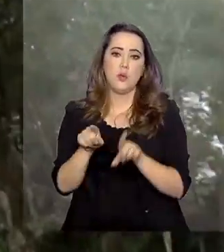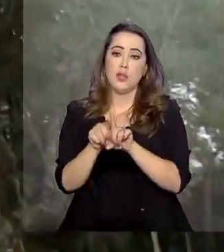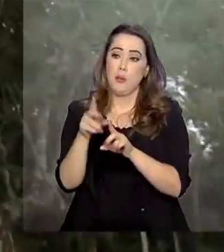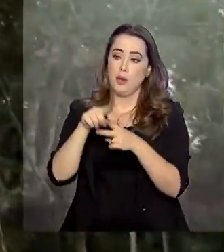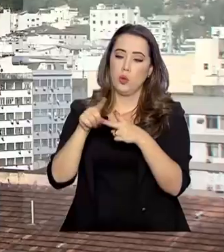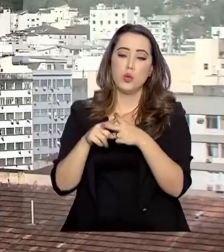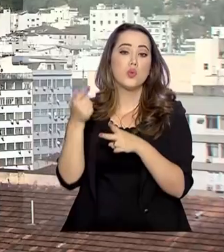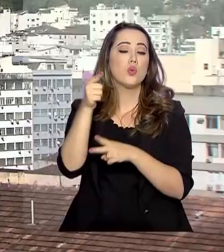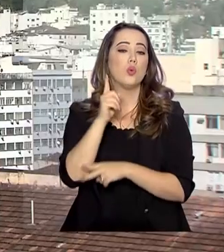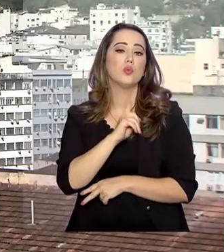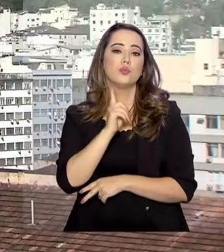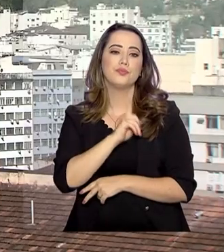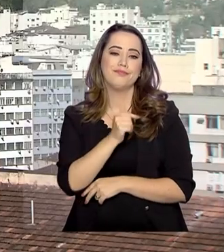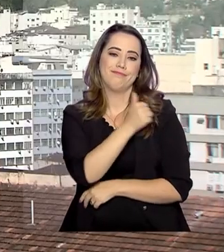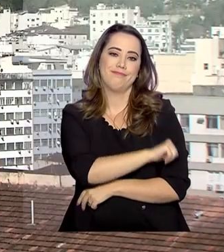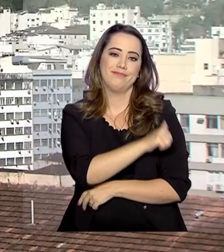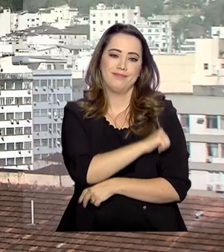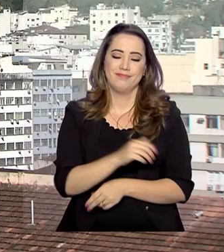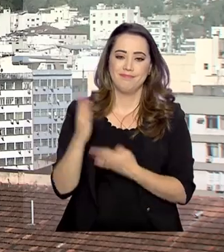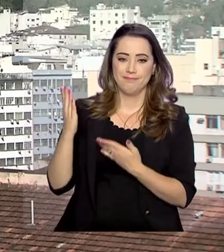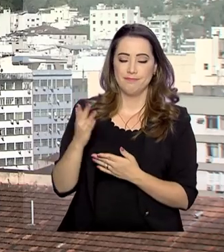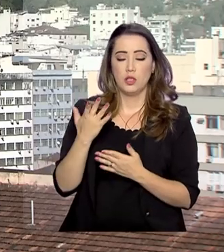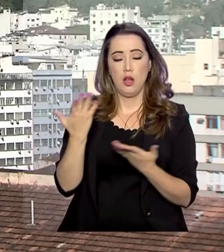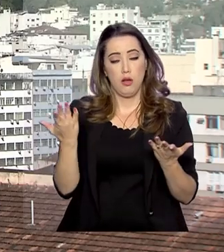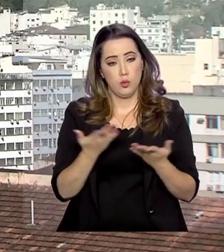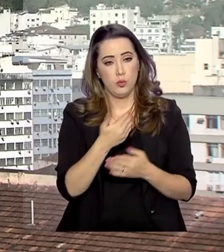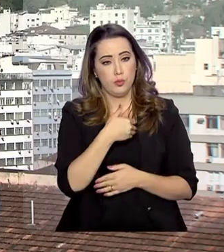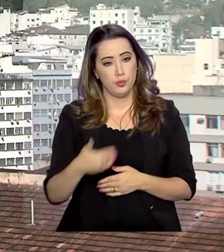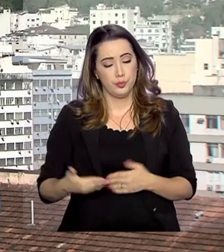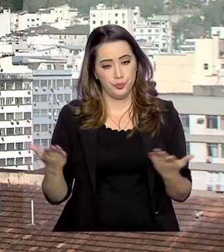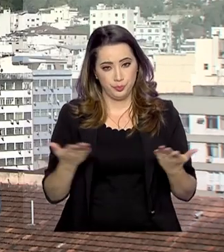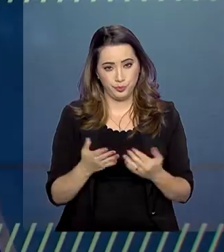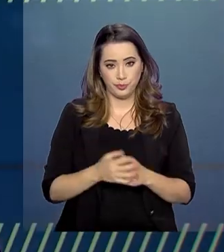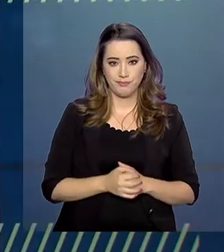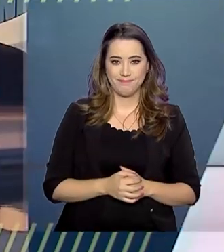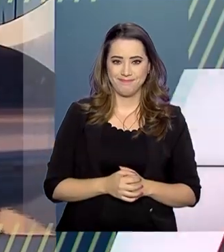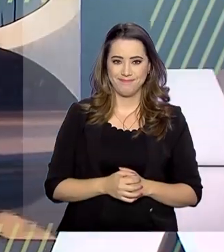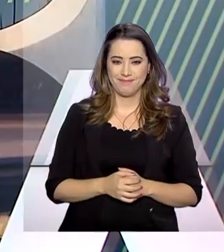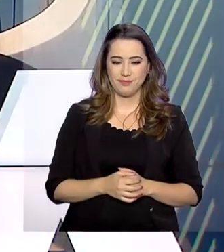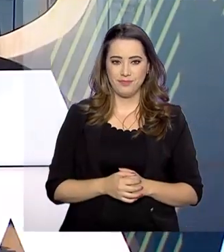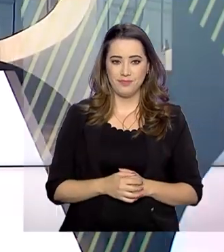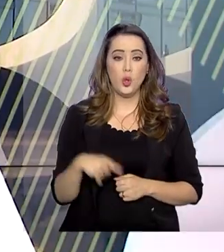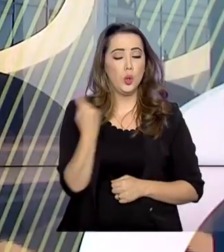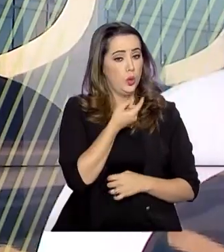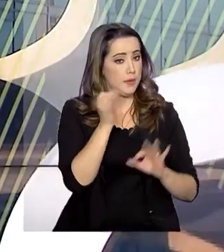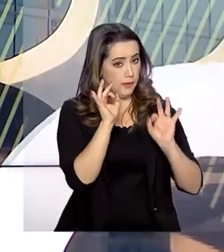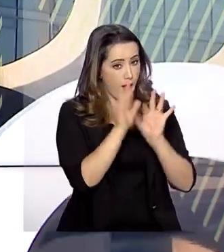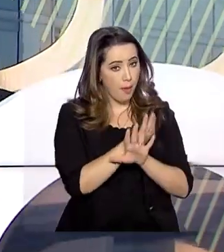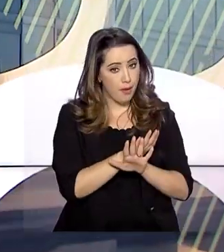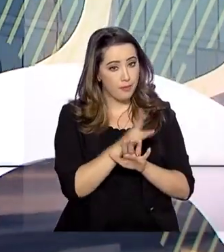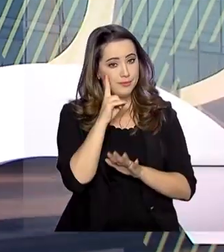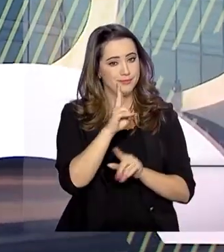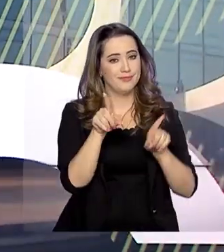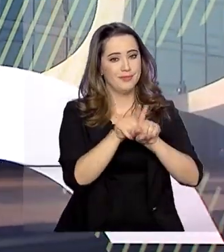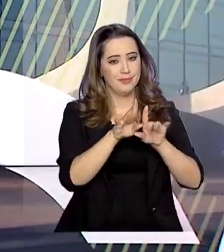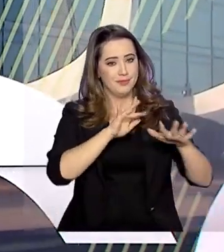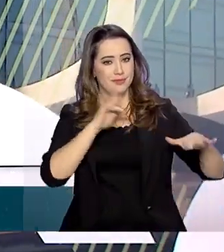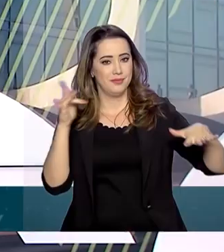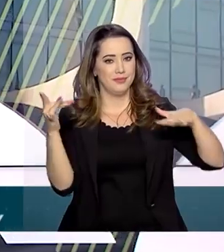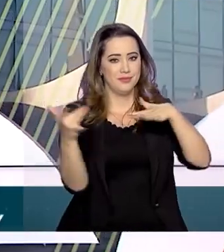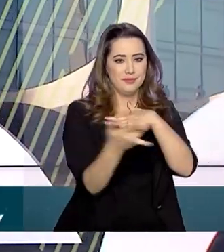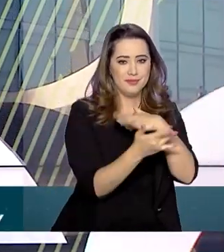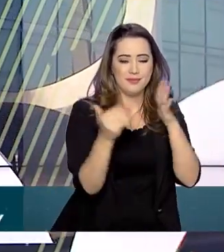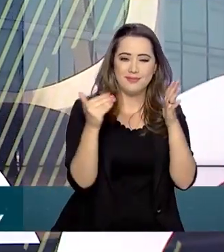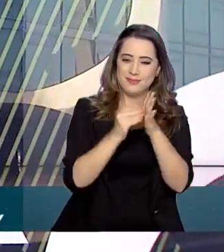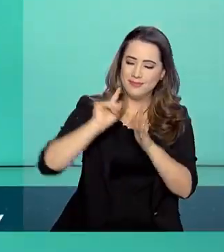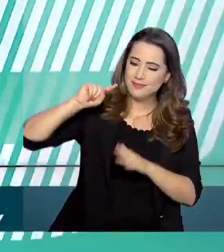Gerais. Do Rio de Janeiro, Alessandra Lago, para o Governo Agora. O Governo Agora fica por aqui. Continue nos acompanhando